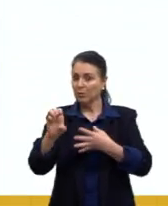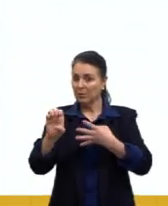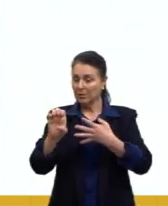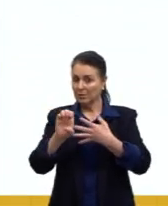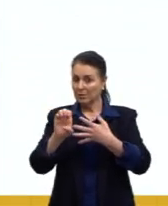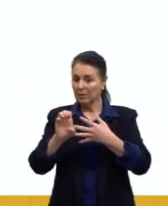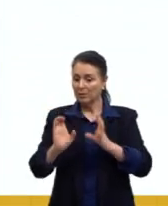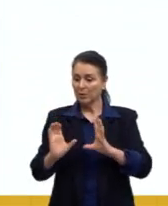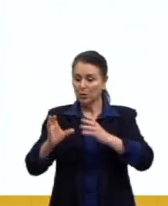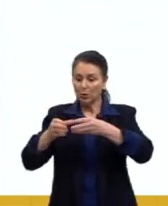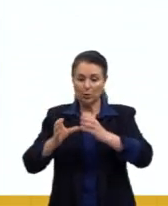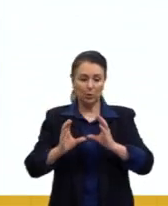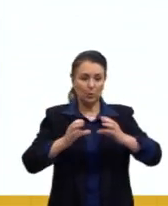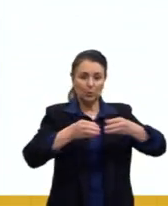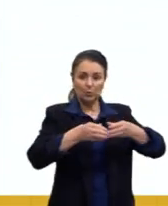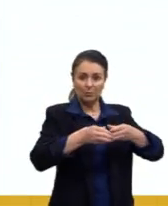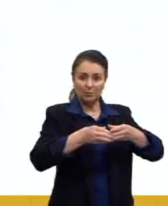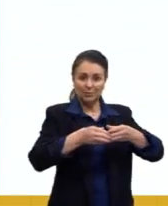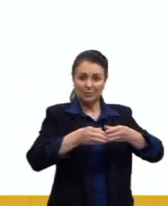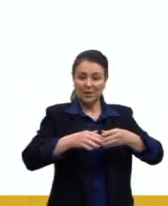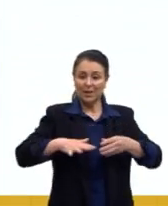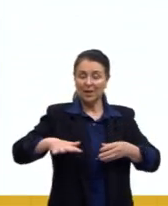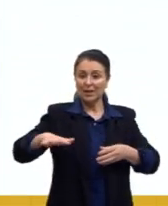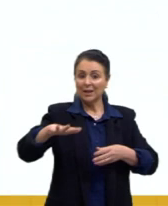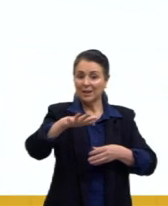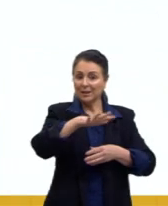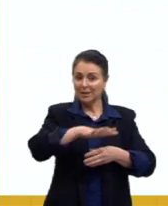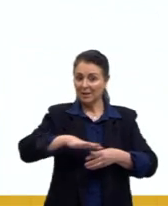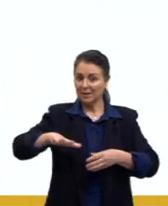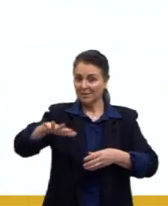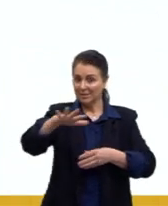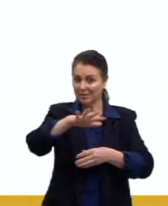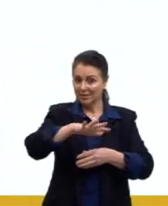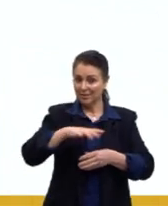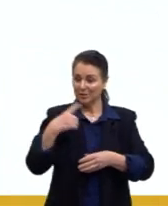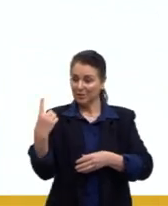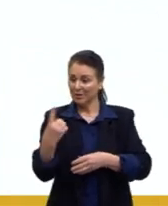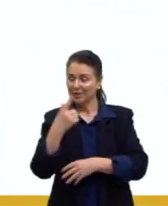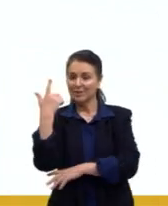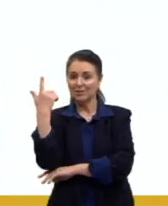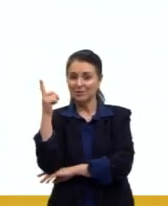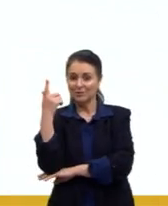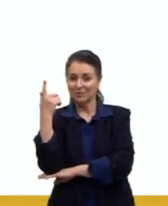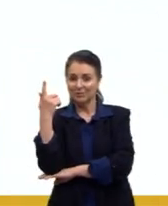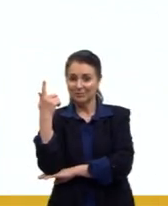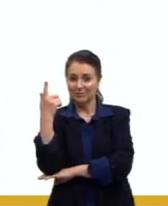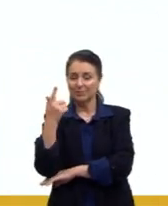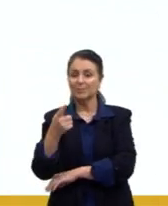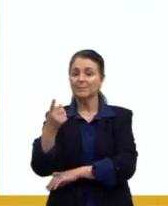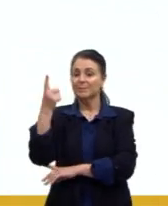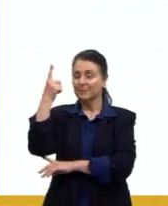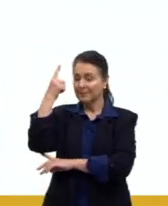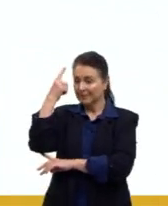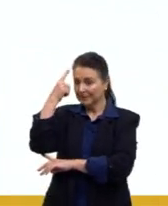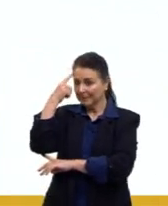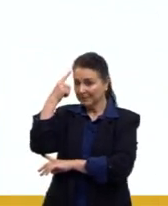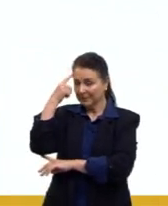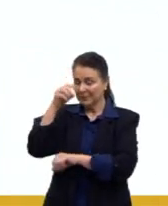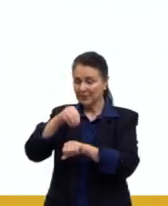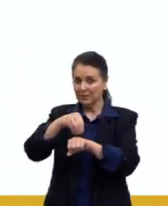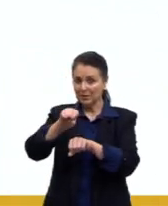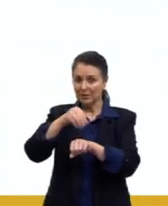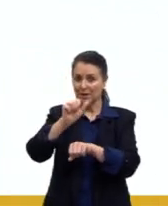populações geograficamente isoladas. Então, isso que a gente tem que ter em mente, dica,